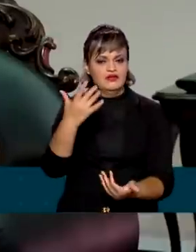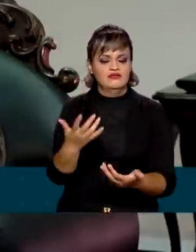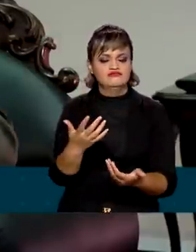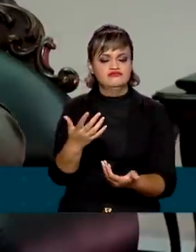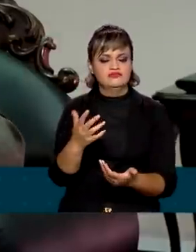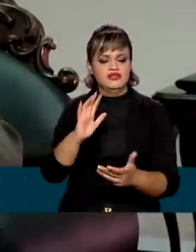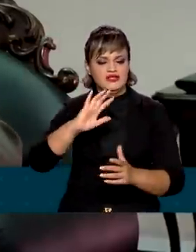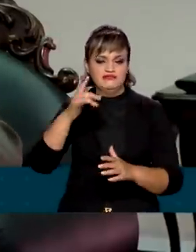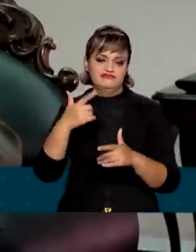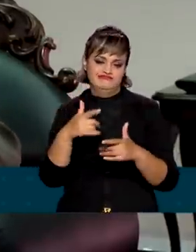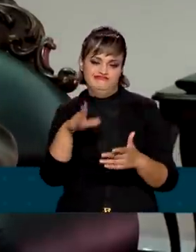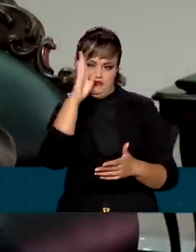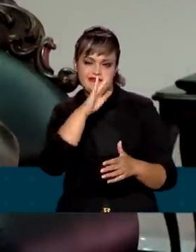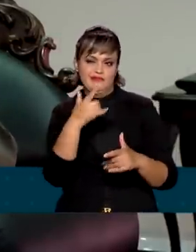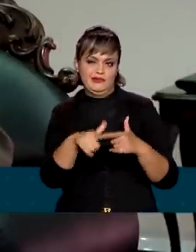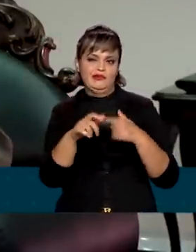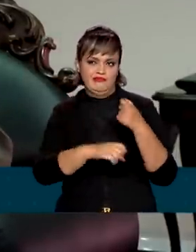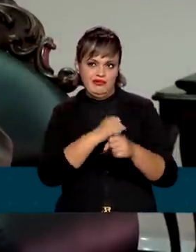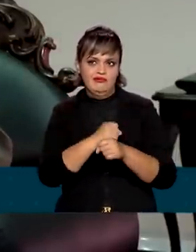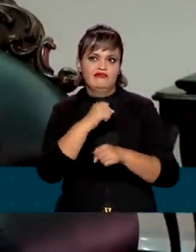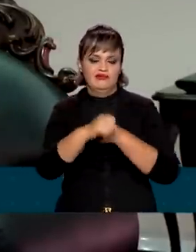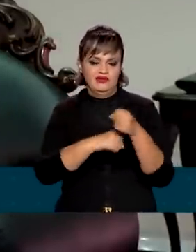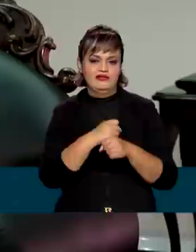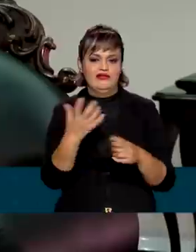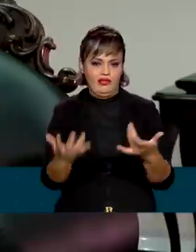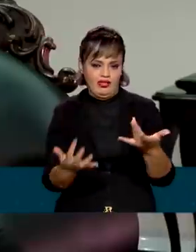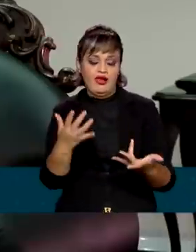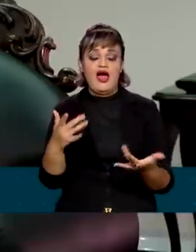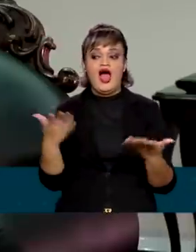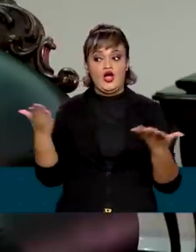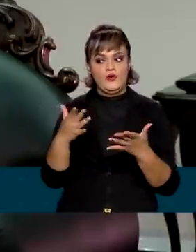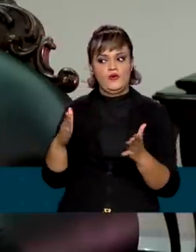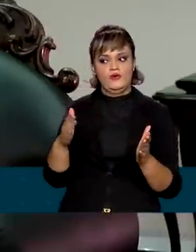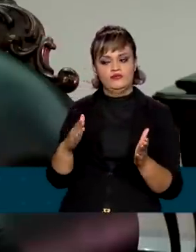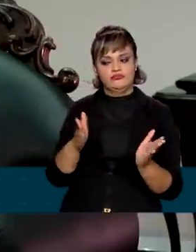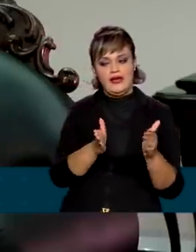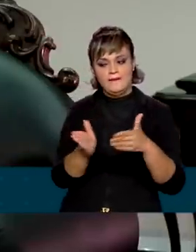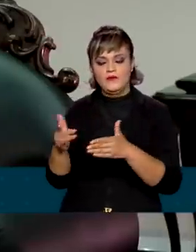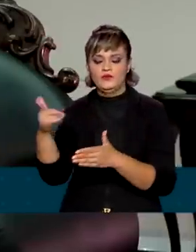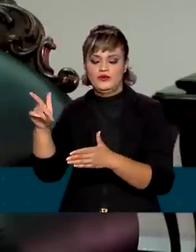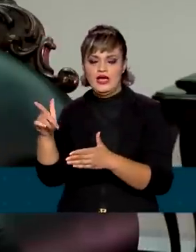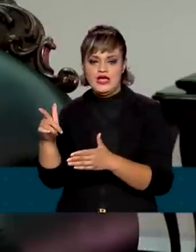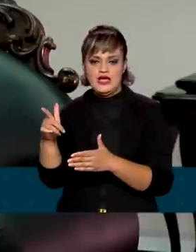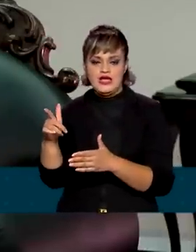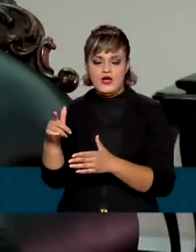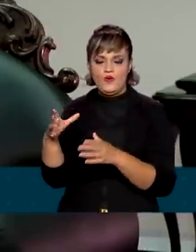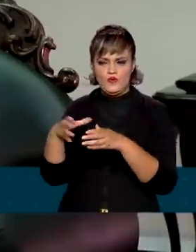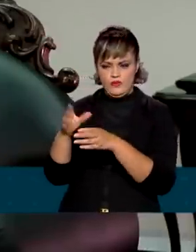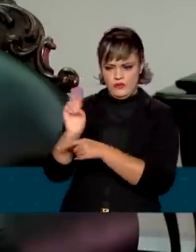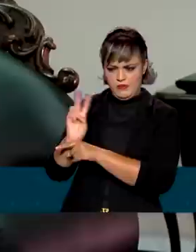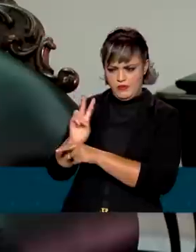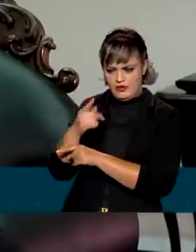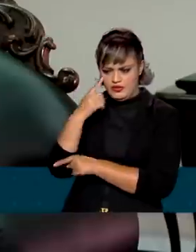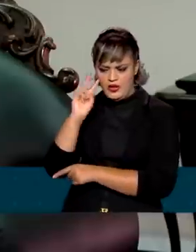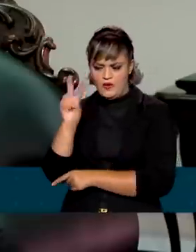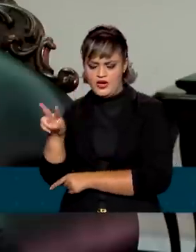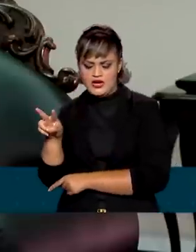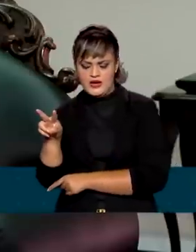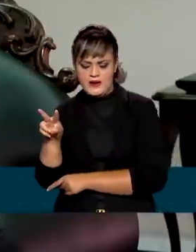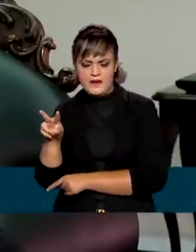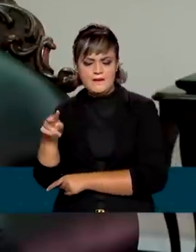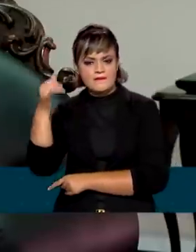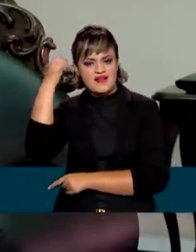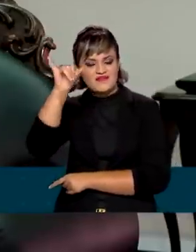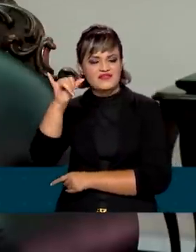tem esse problema anualmente, a gente mudou esse viés um pouco. E agora Guardiões do Bioma, fase 2, vem para o